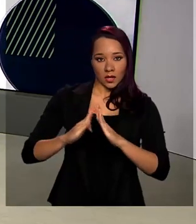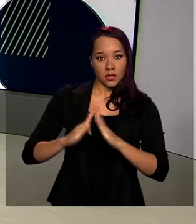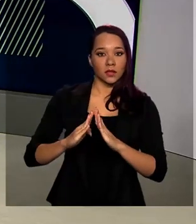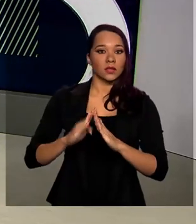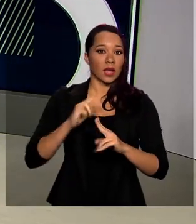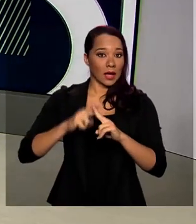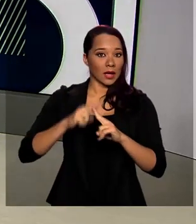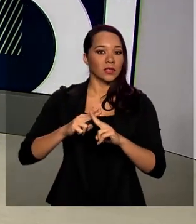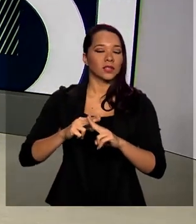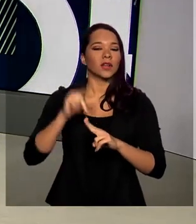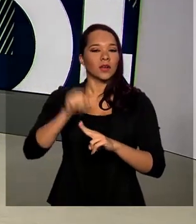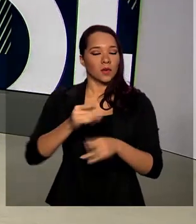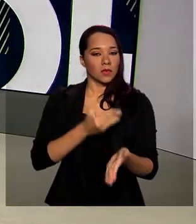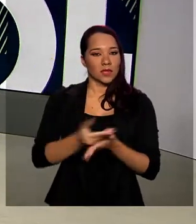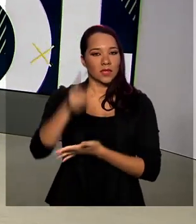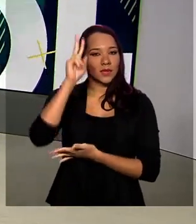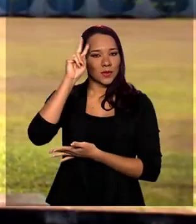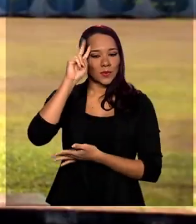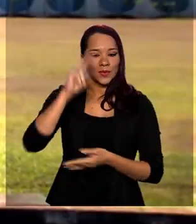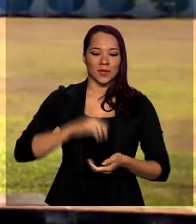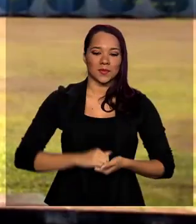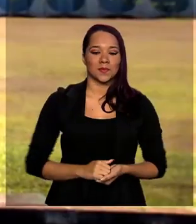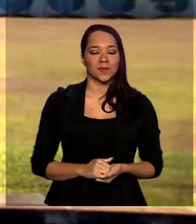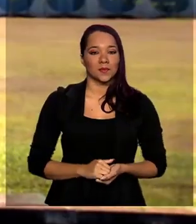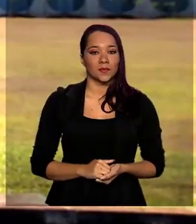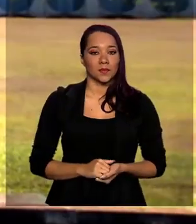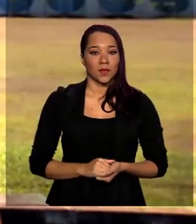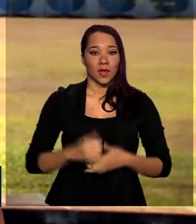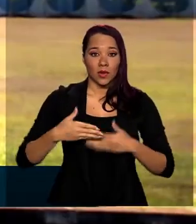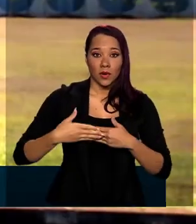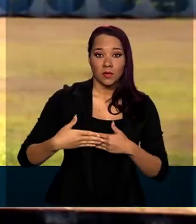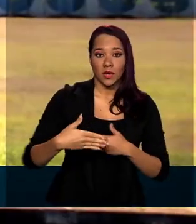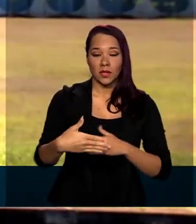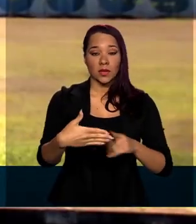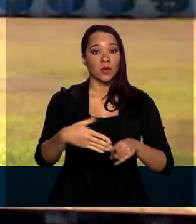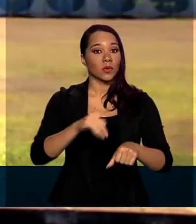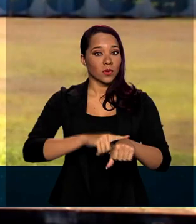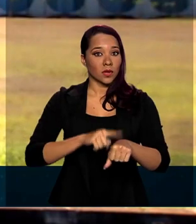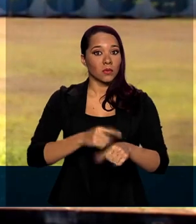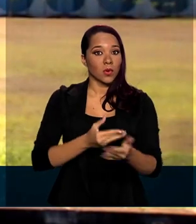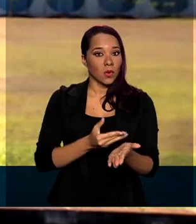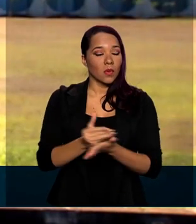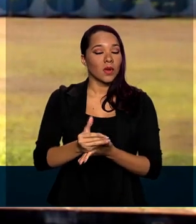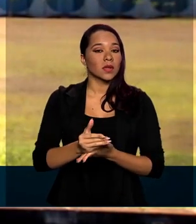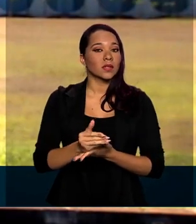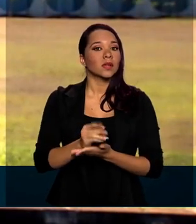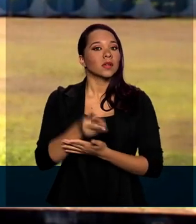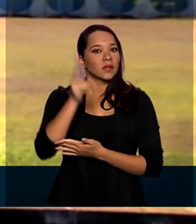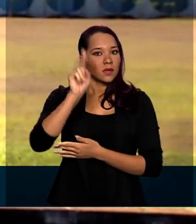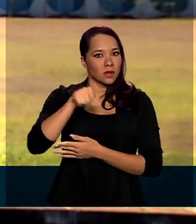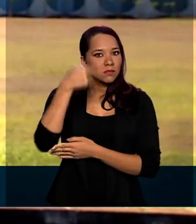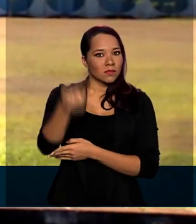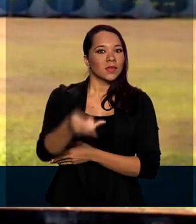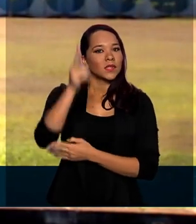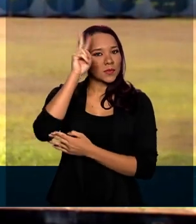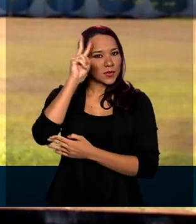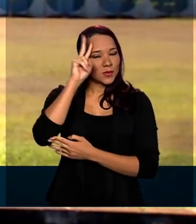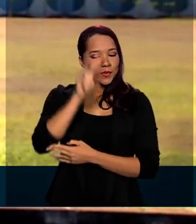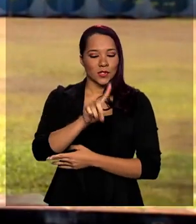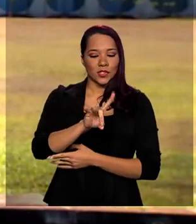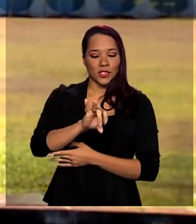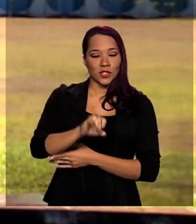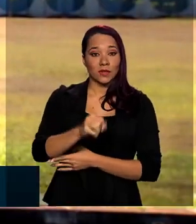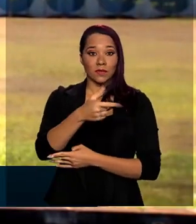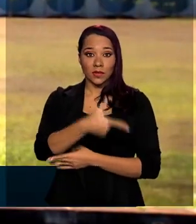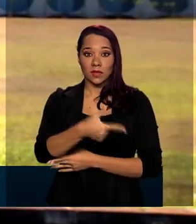a partir de segunda-feira. A ampliação do prazo já começa a valer na próxima segunda-feira, dia